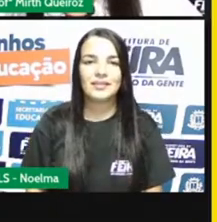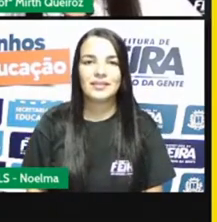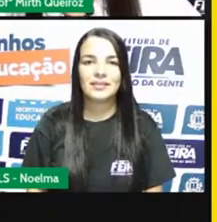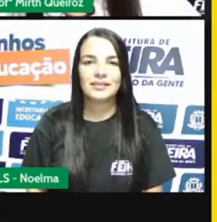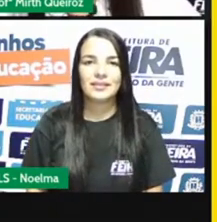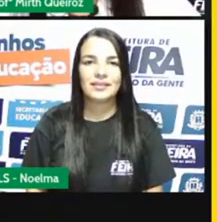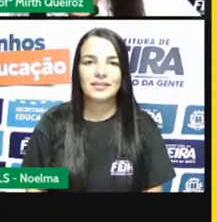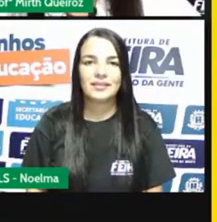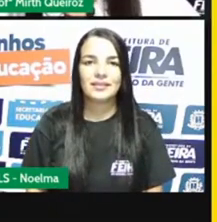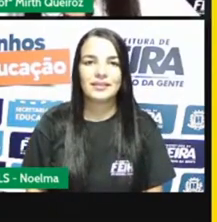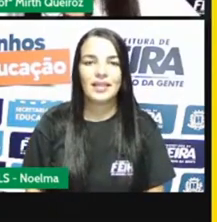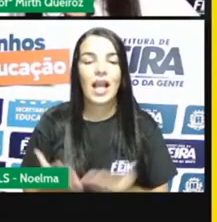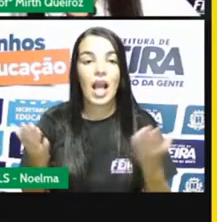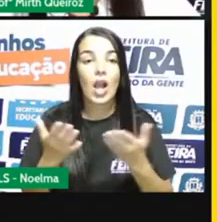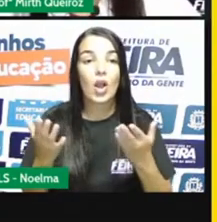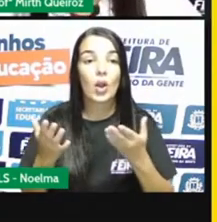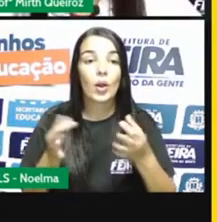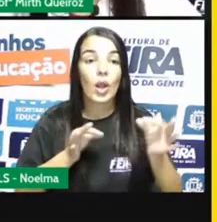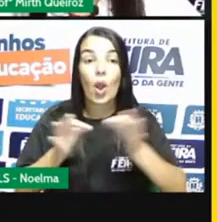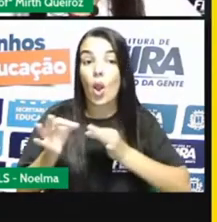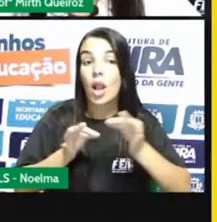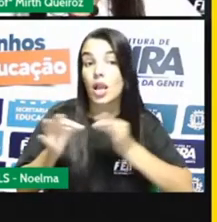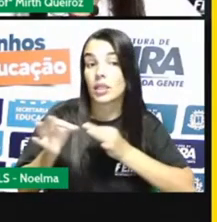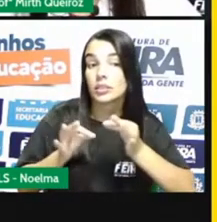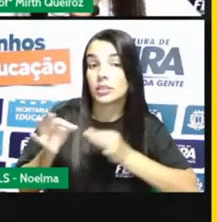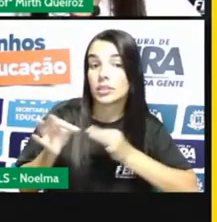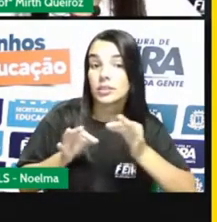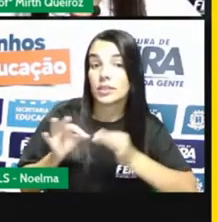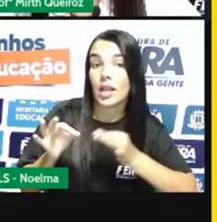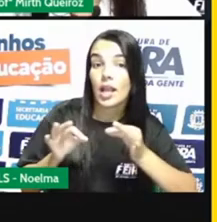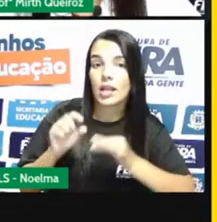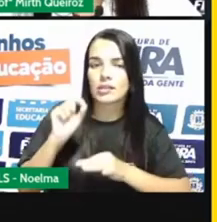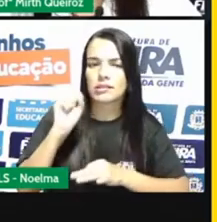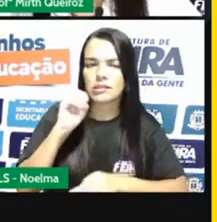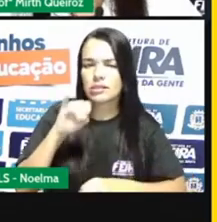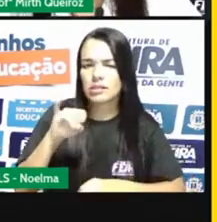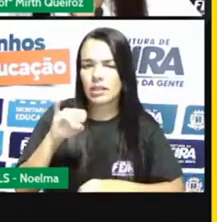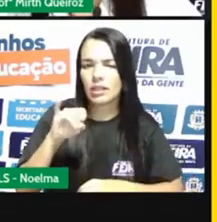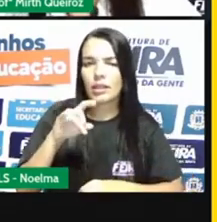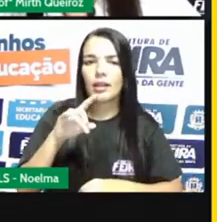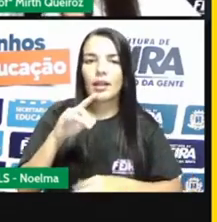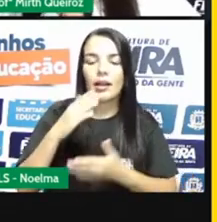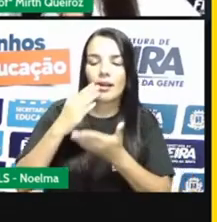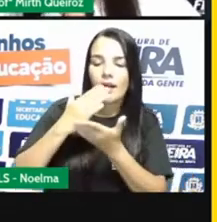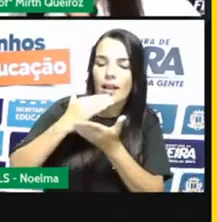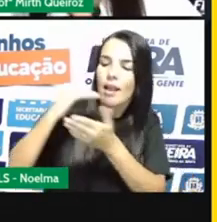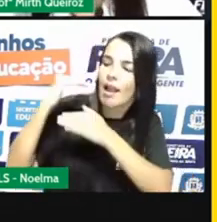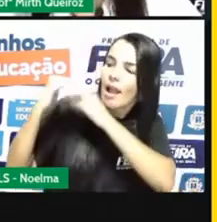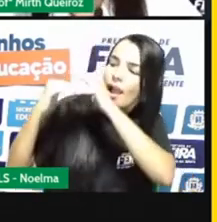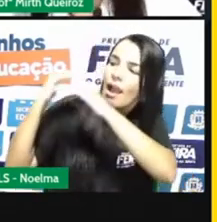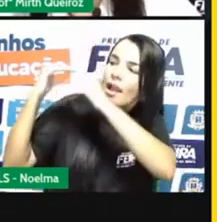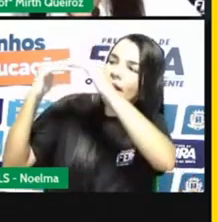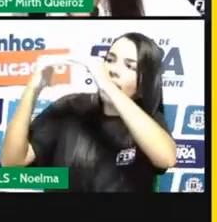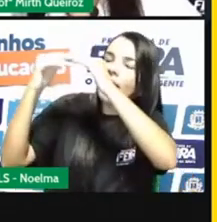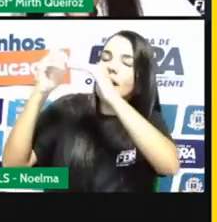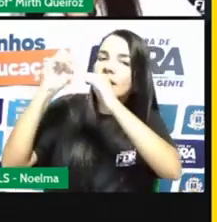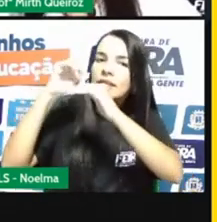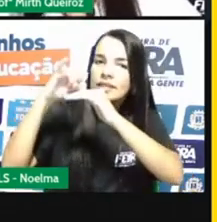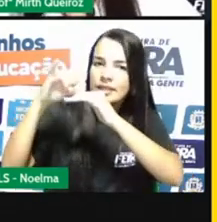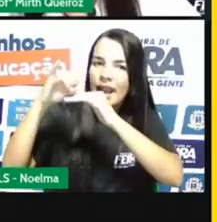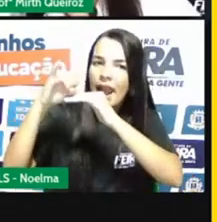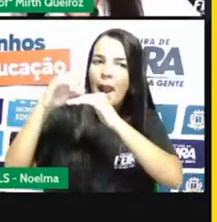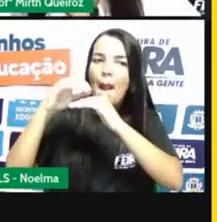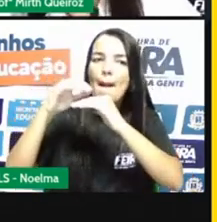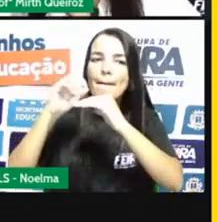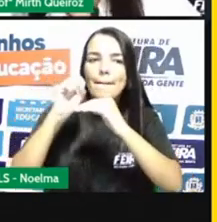E aí, se a gente for organizar aí, em relação, em forma crescente, né? Do menor para